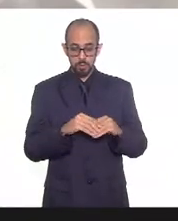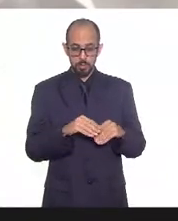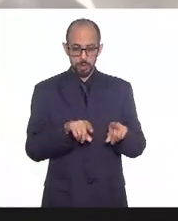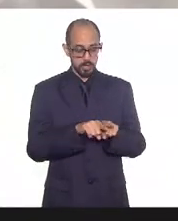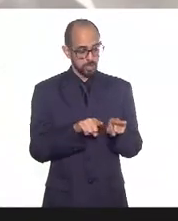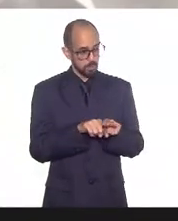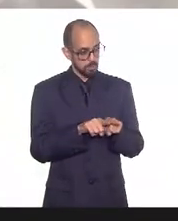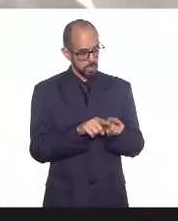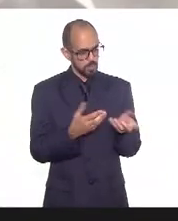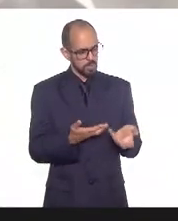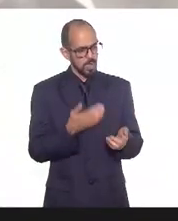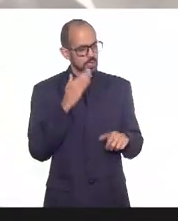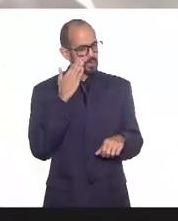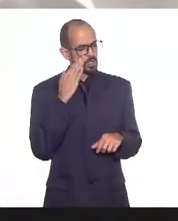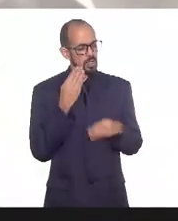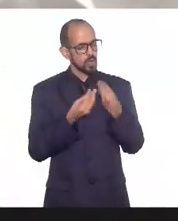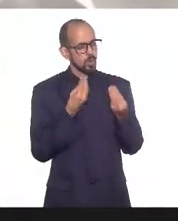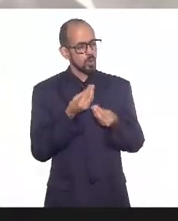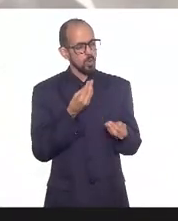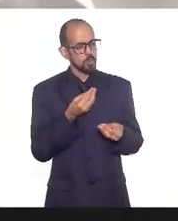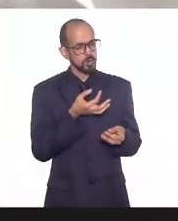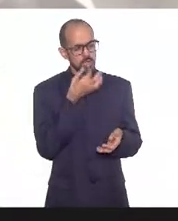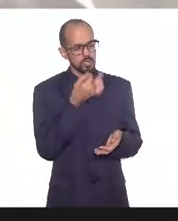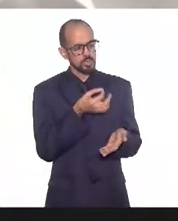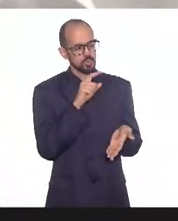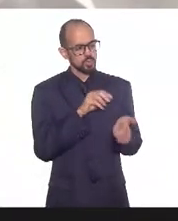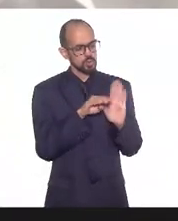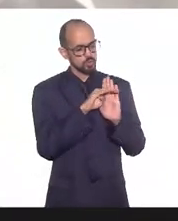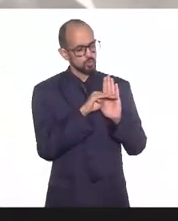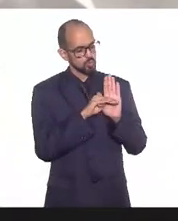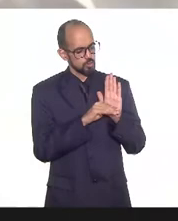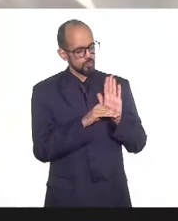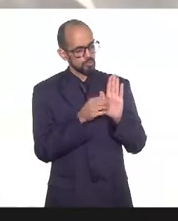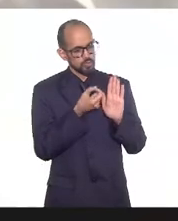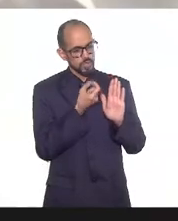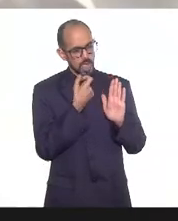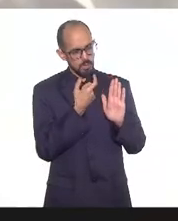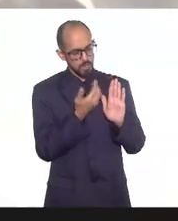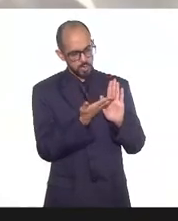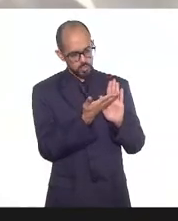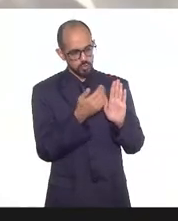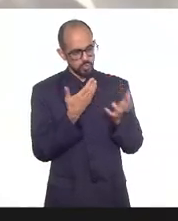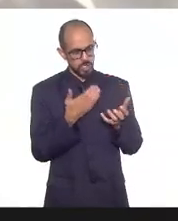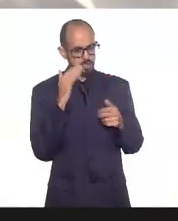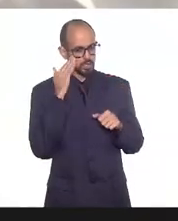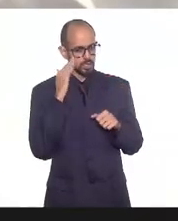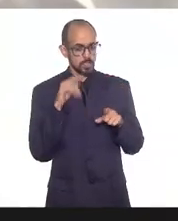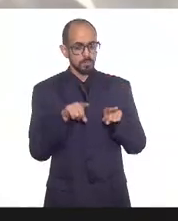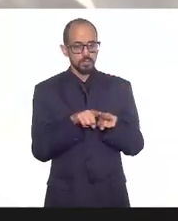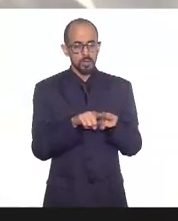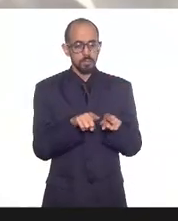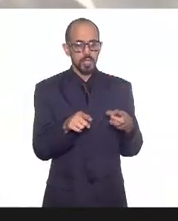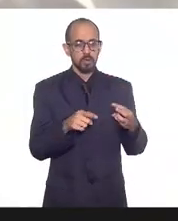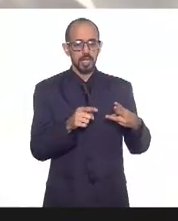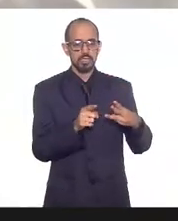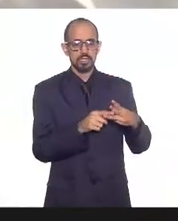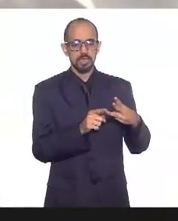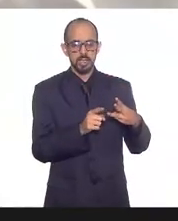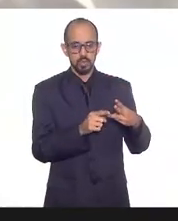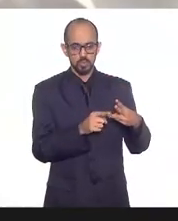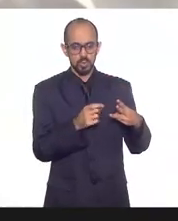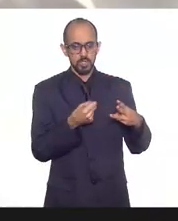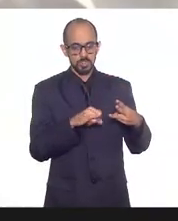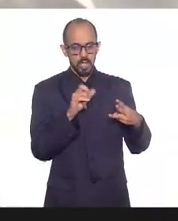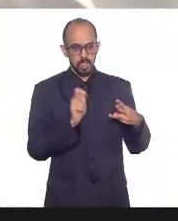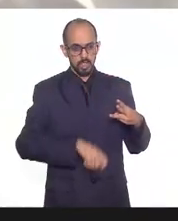um pouco melhor como se dá essa prescrição desses medicamentos. E se o pode me dizer, já que